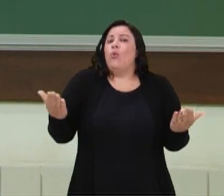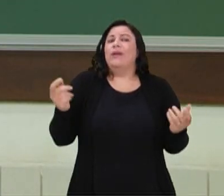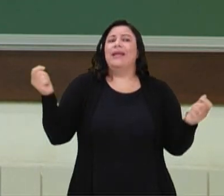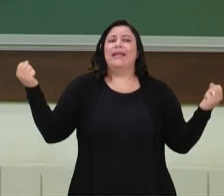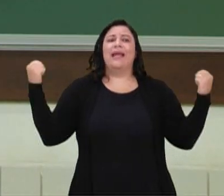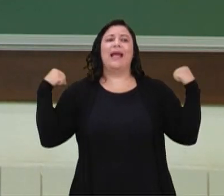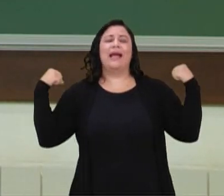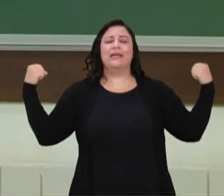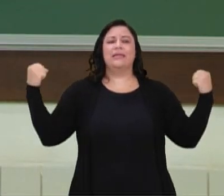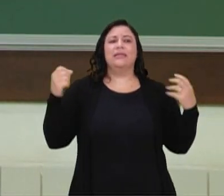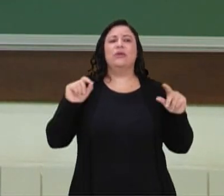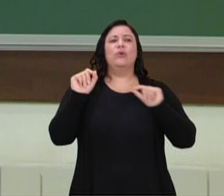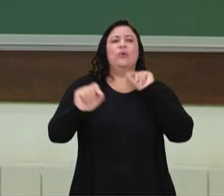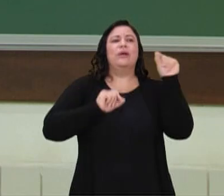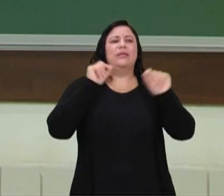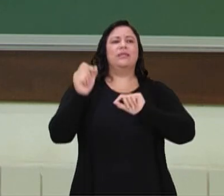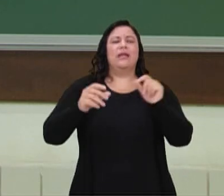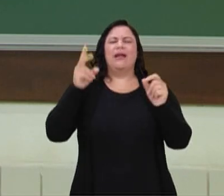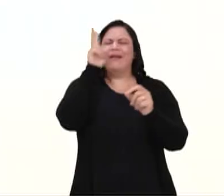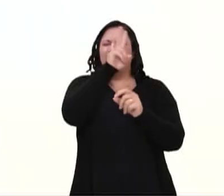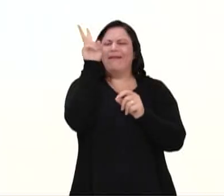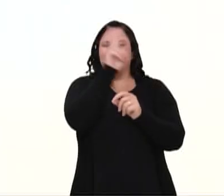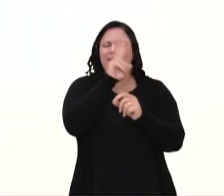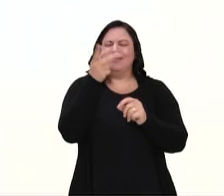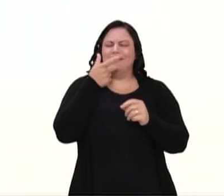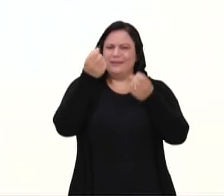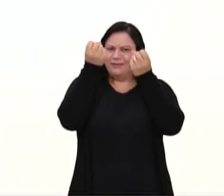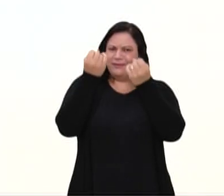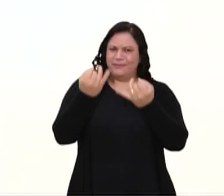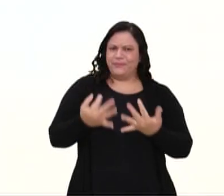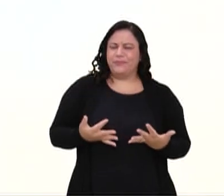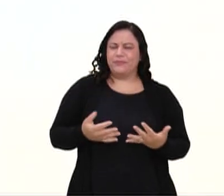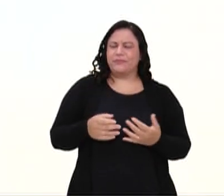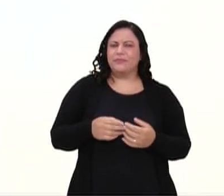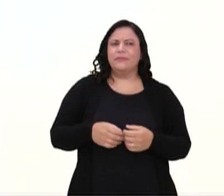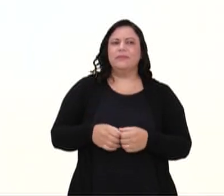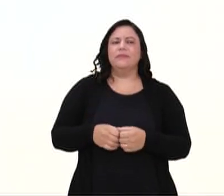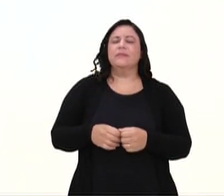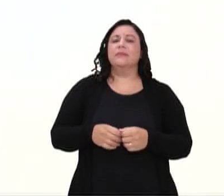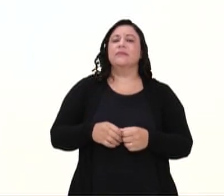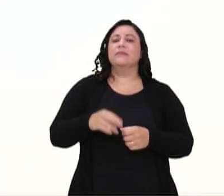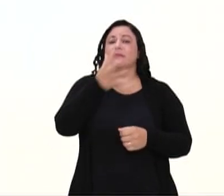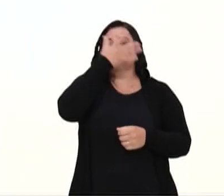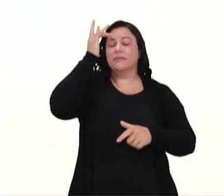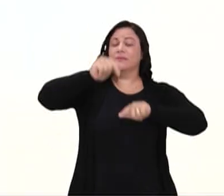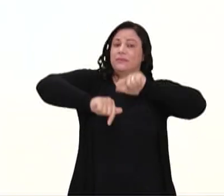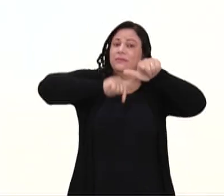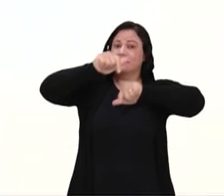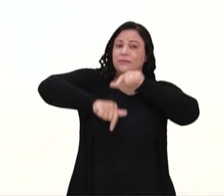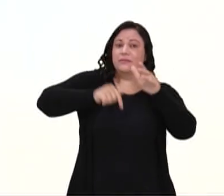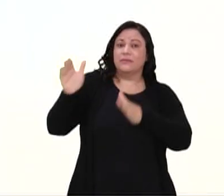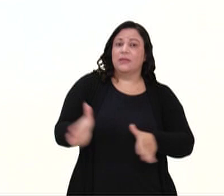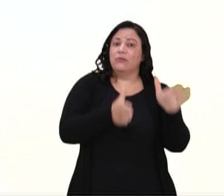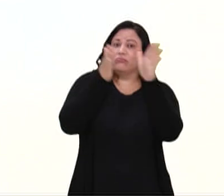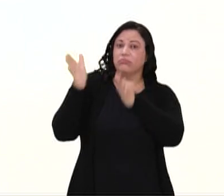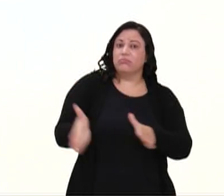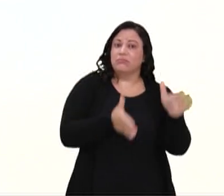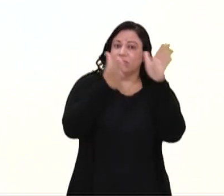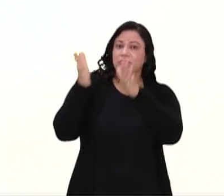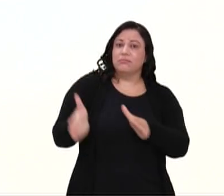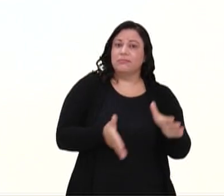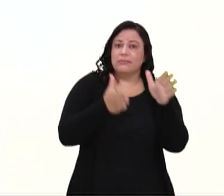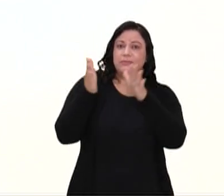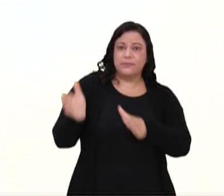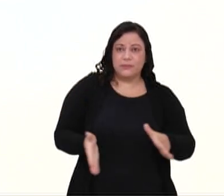Gente, lembra da imagem que eu trouxe dos funcionários numa empresa fazendo a seleção de